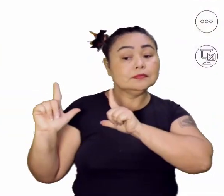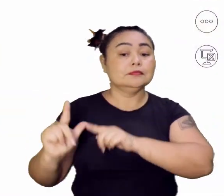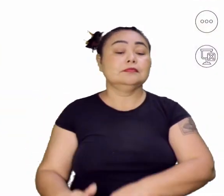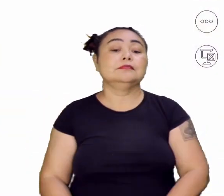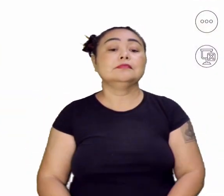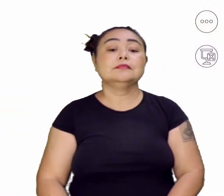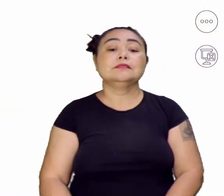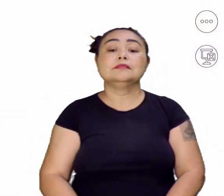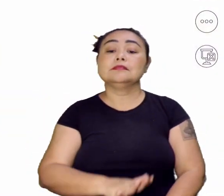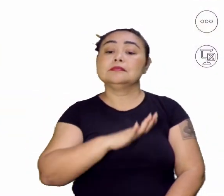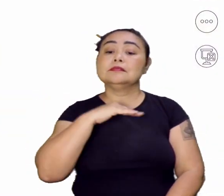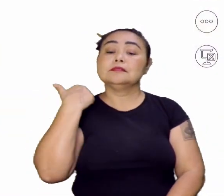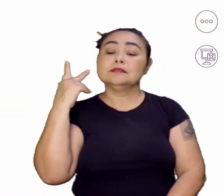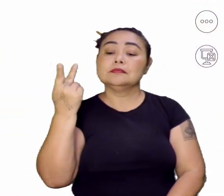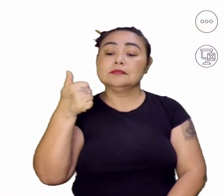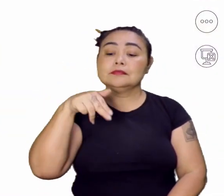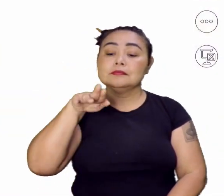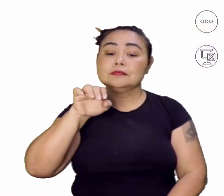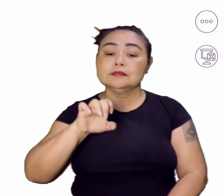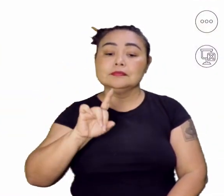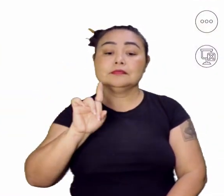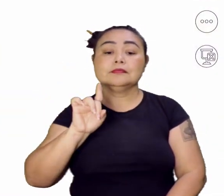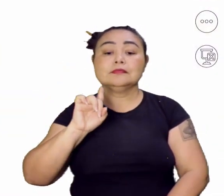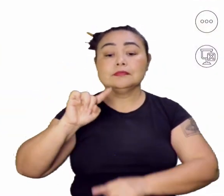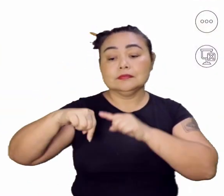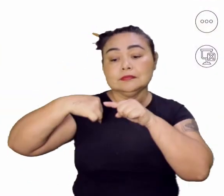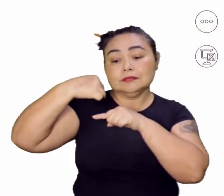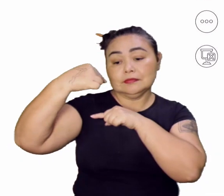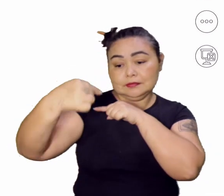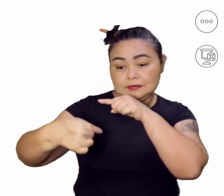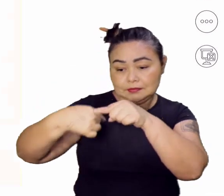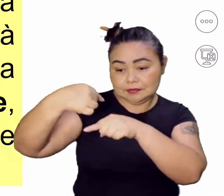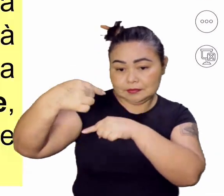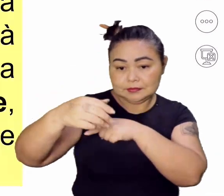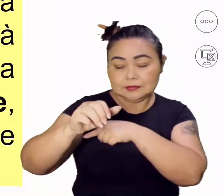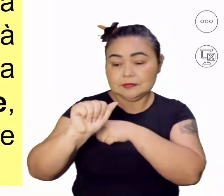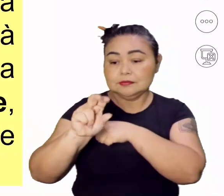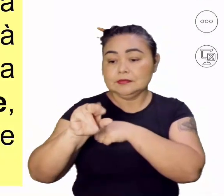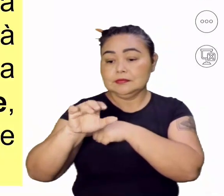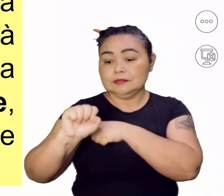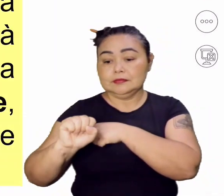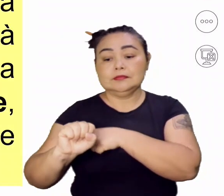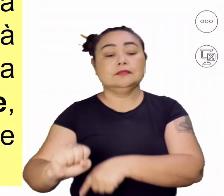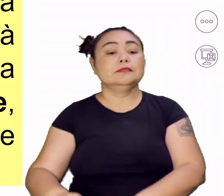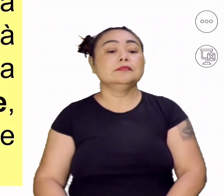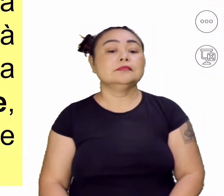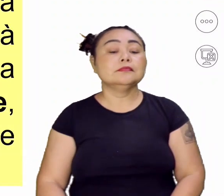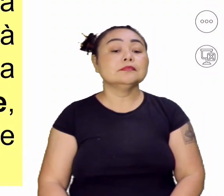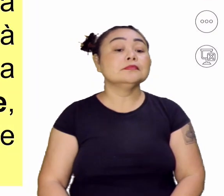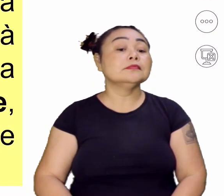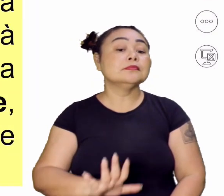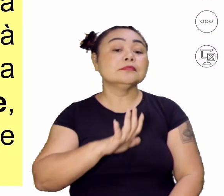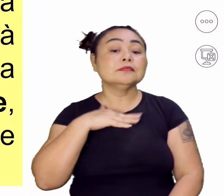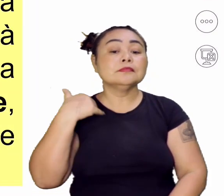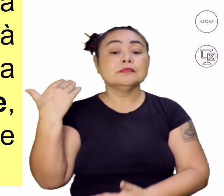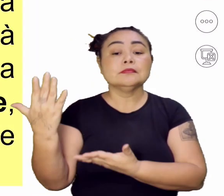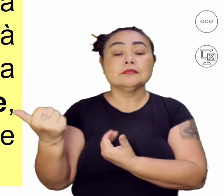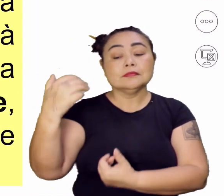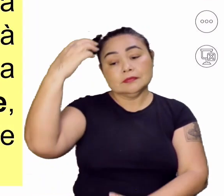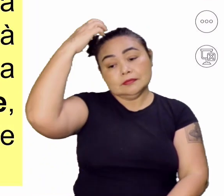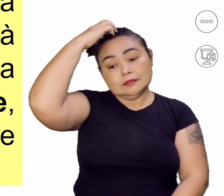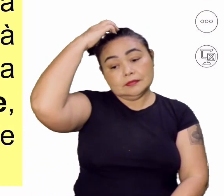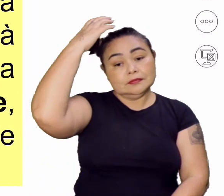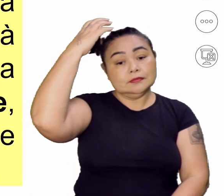Morte de Dom Henrique. Dinastia de Avis. Olha aí a morte de Dom Henrique. A morte do jovem.